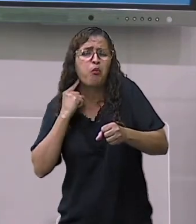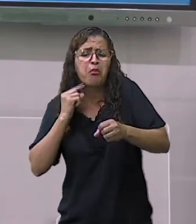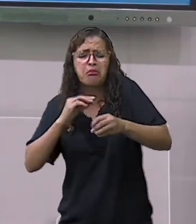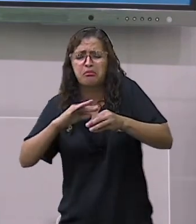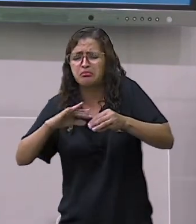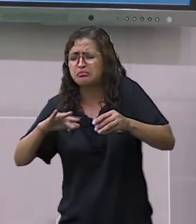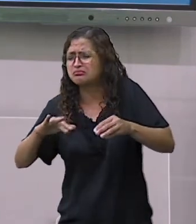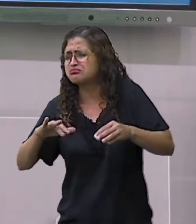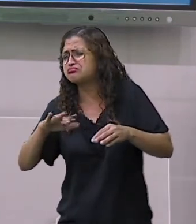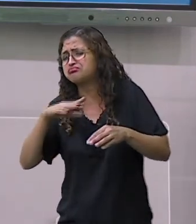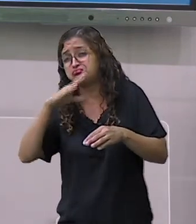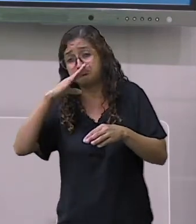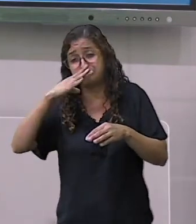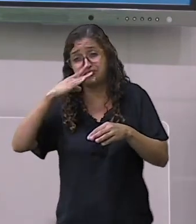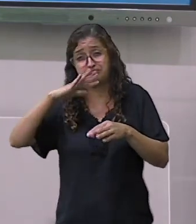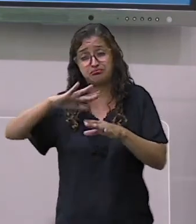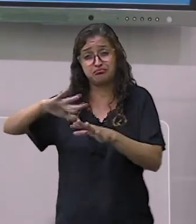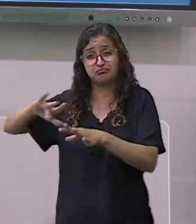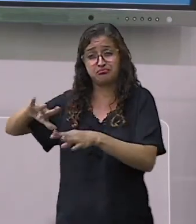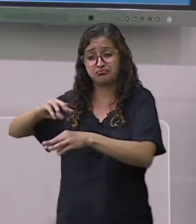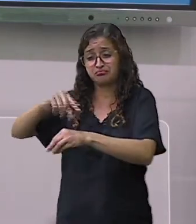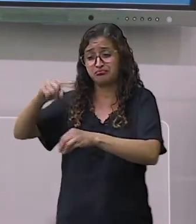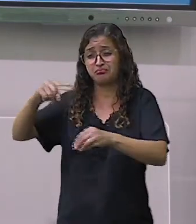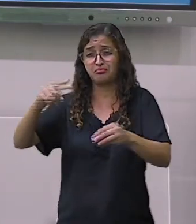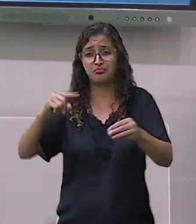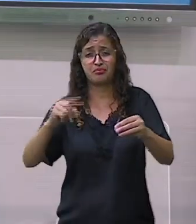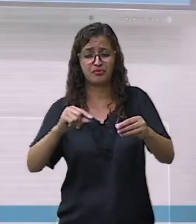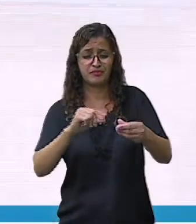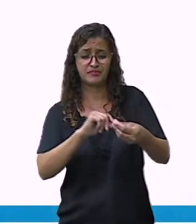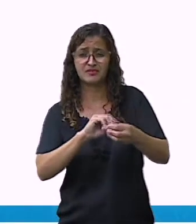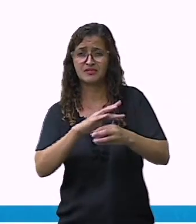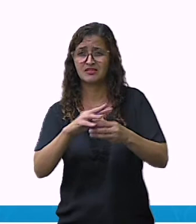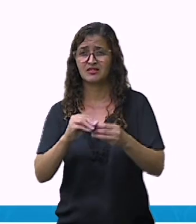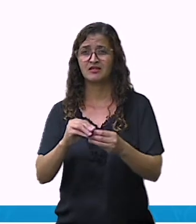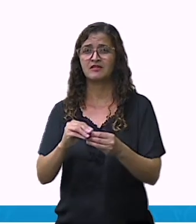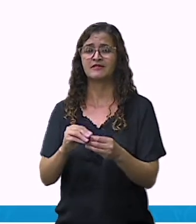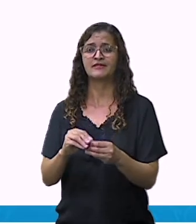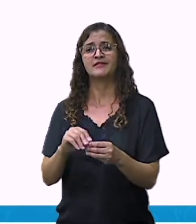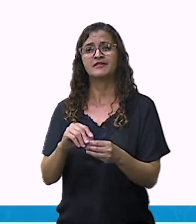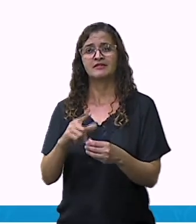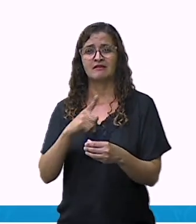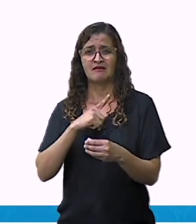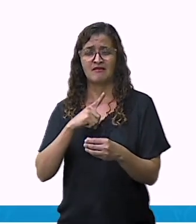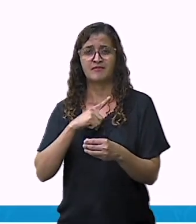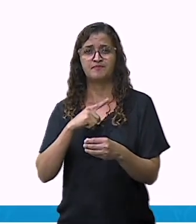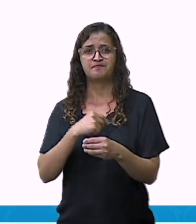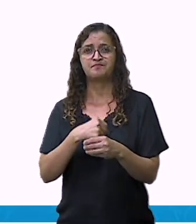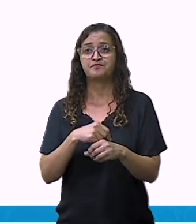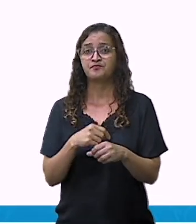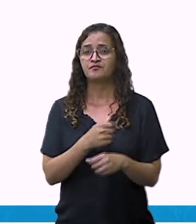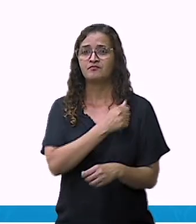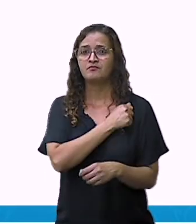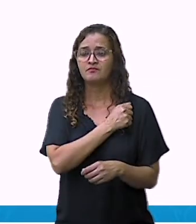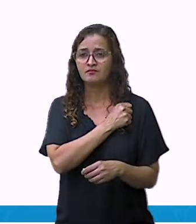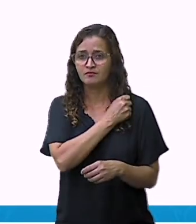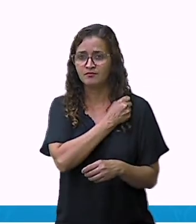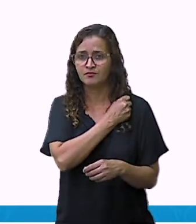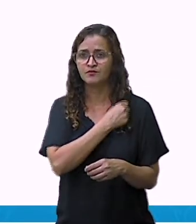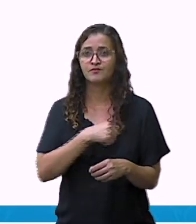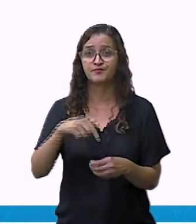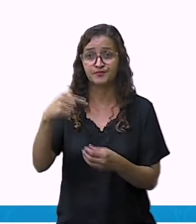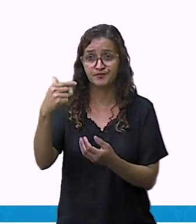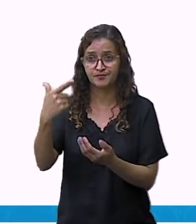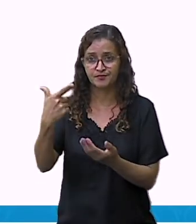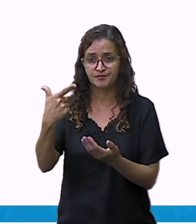vai tendo aí as manchas. Atividade 2. Onde podem